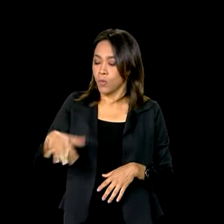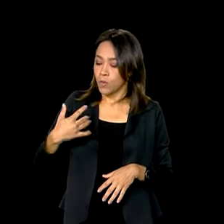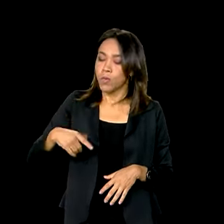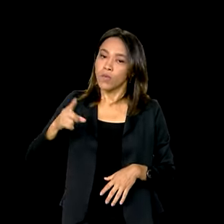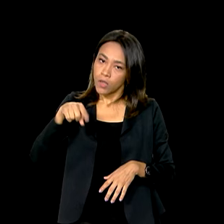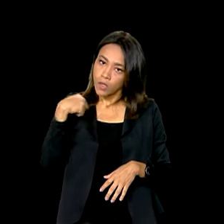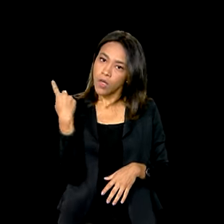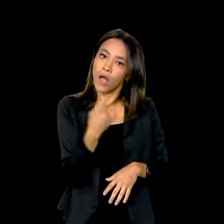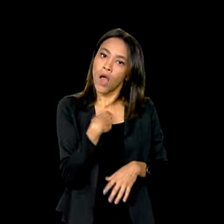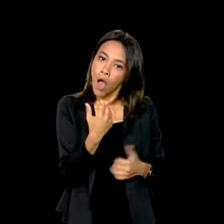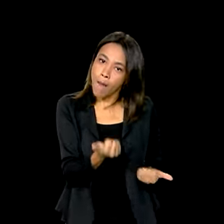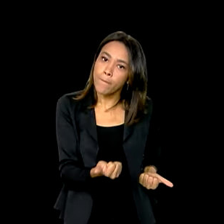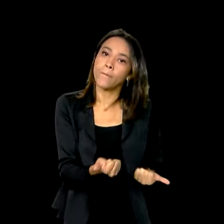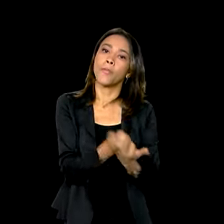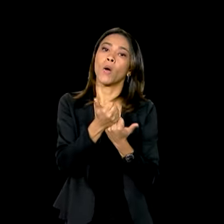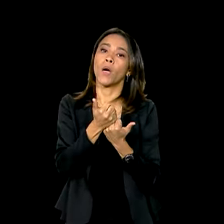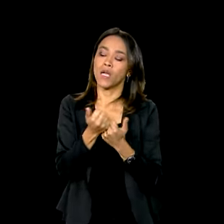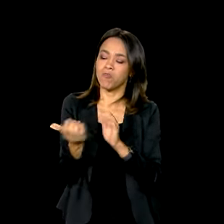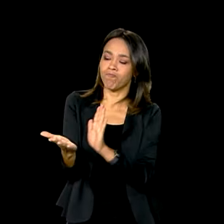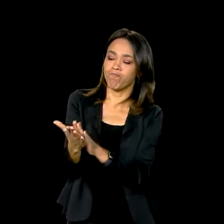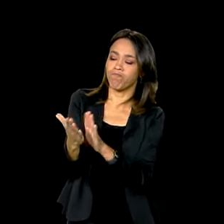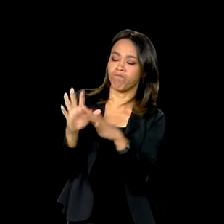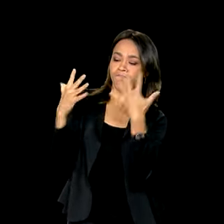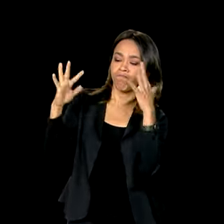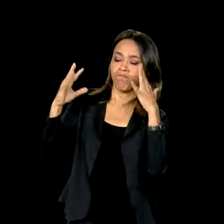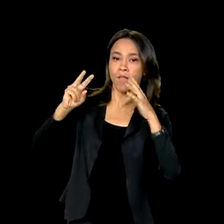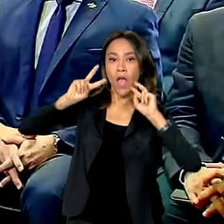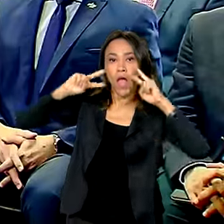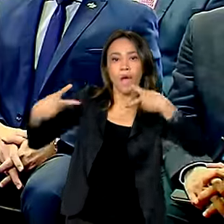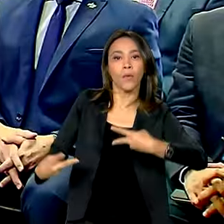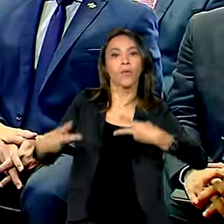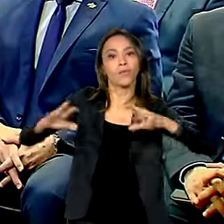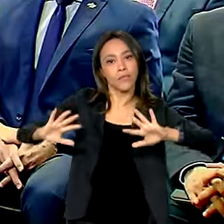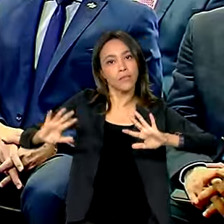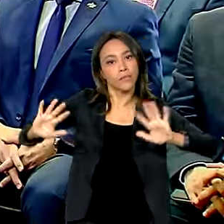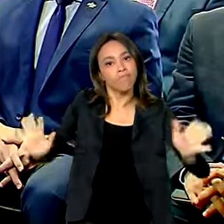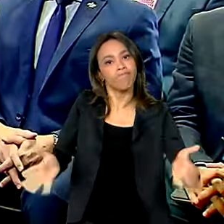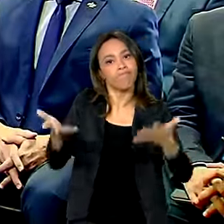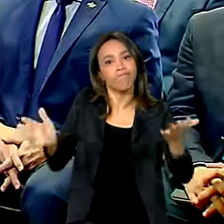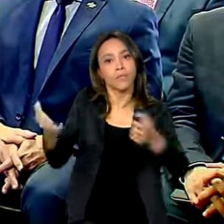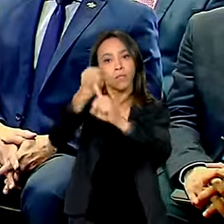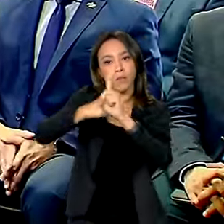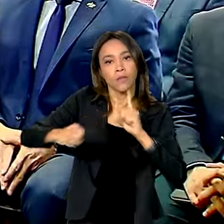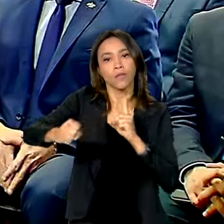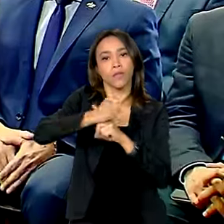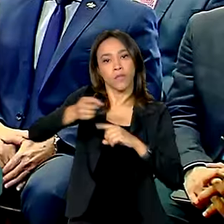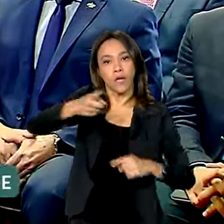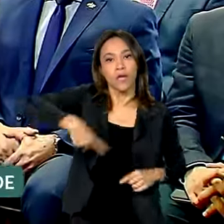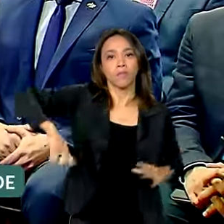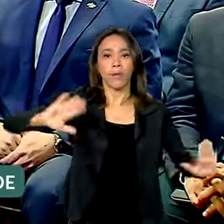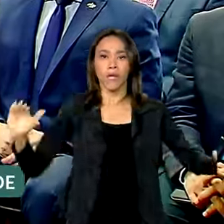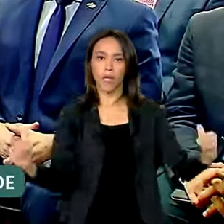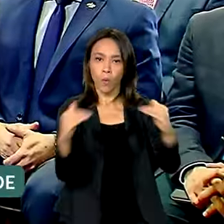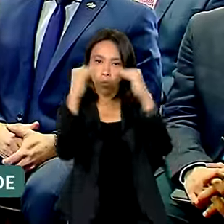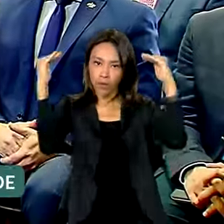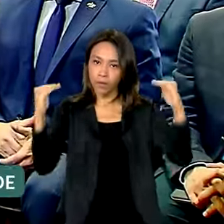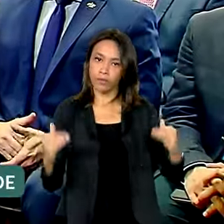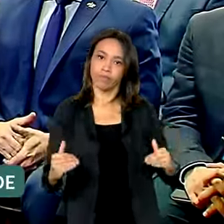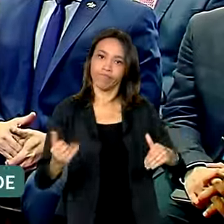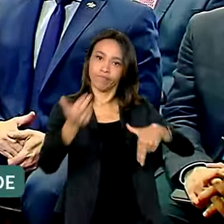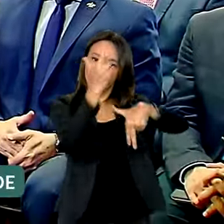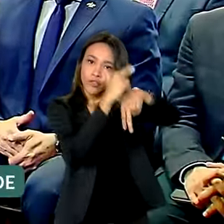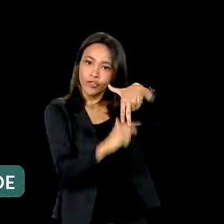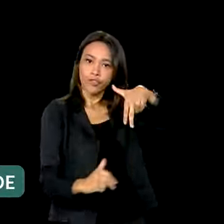que apoia e reconhece os esforços em promover benefícios sociais e corporativos para a igualdade de gênero e raça.